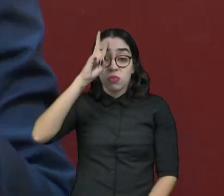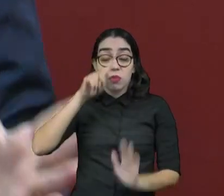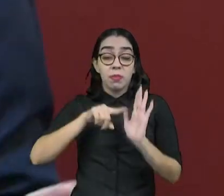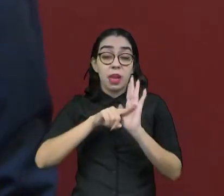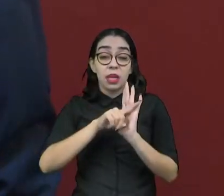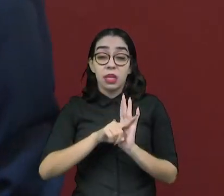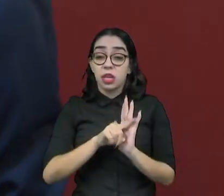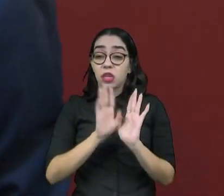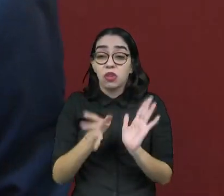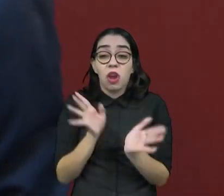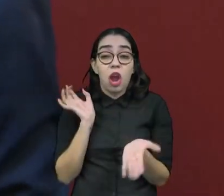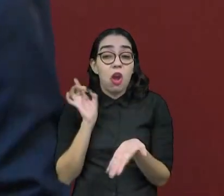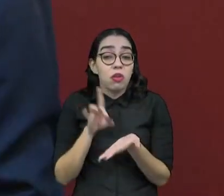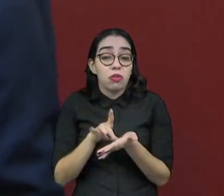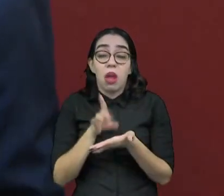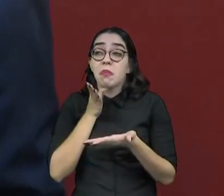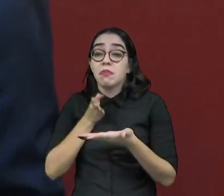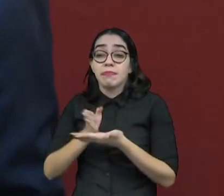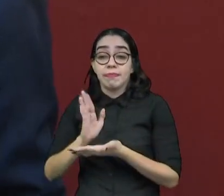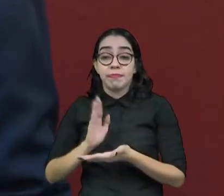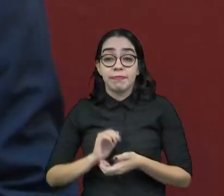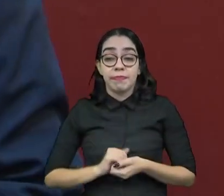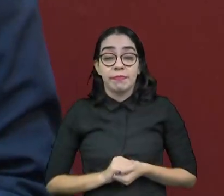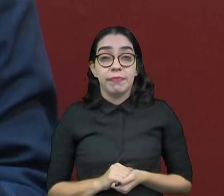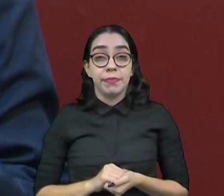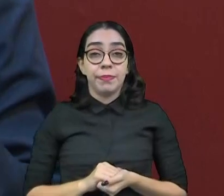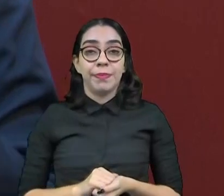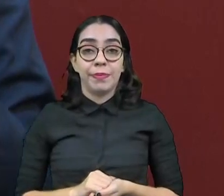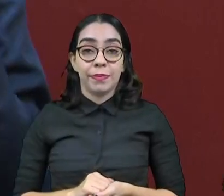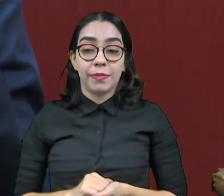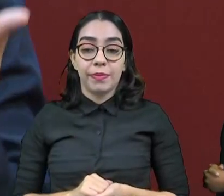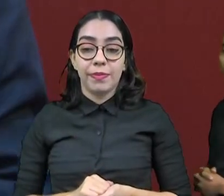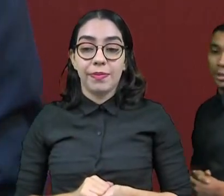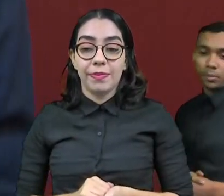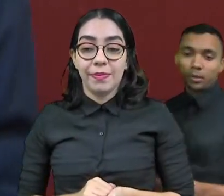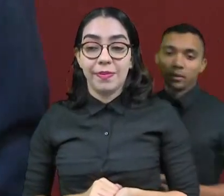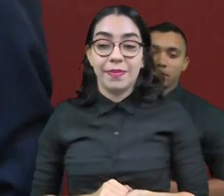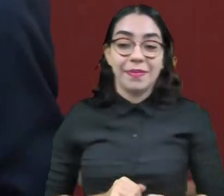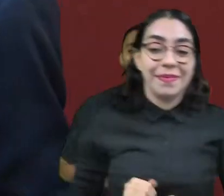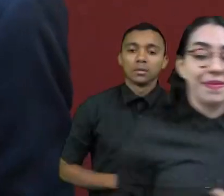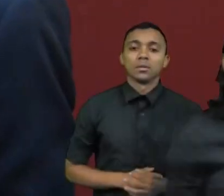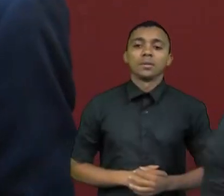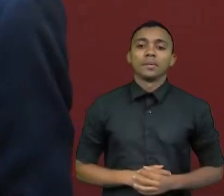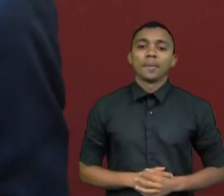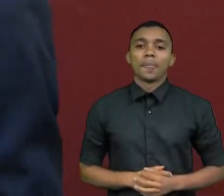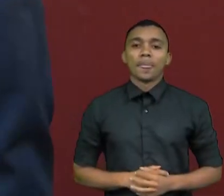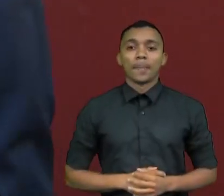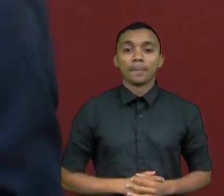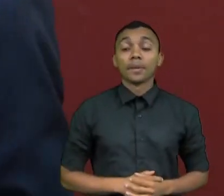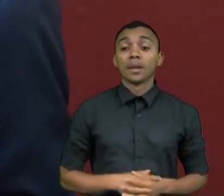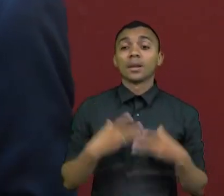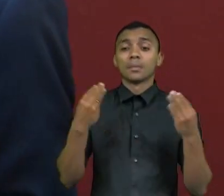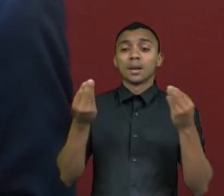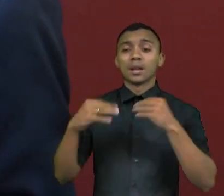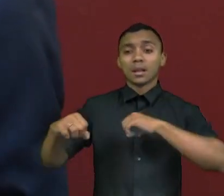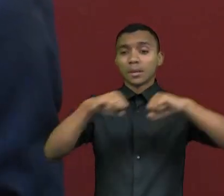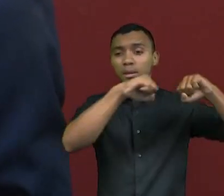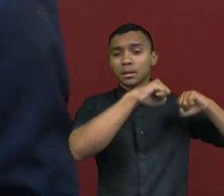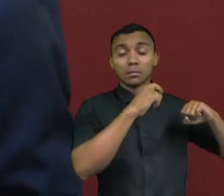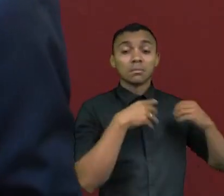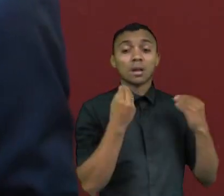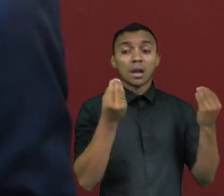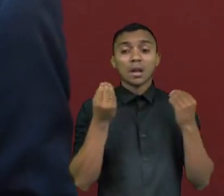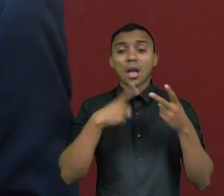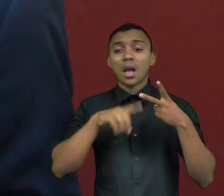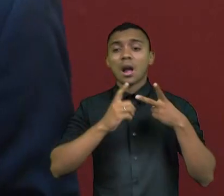como o oficial para definir quem vai ser eleito. Porque se ninguém muda de opinião, para que a gente tem debate? Para que a gente tem programa eleitoral? Para que tem